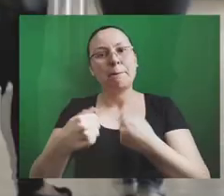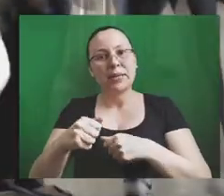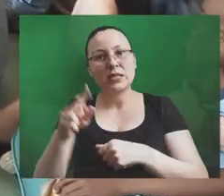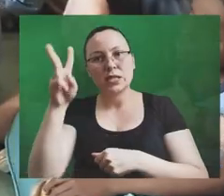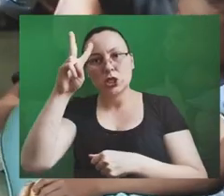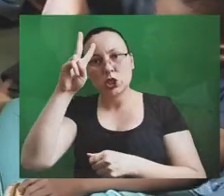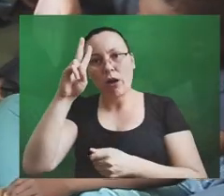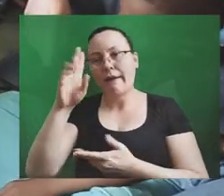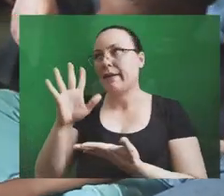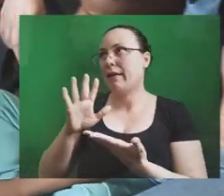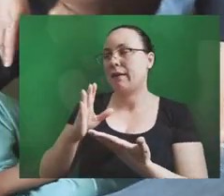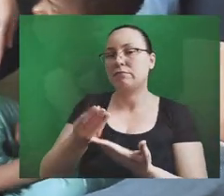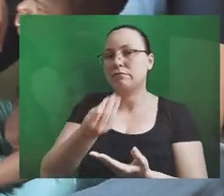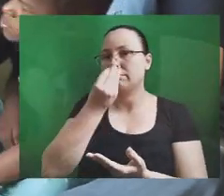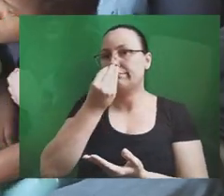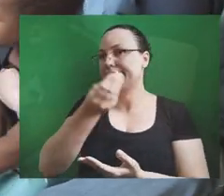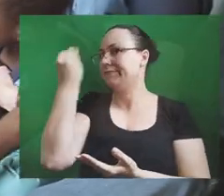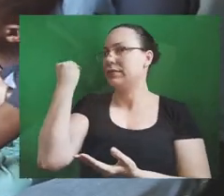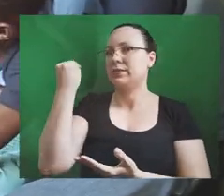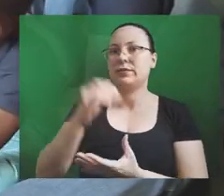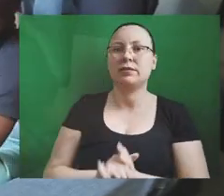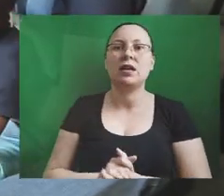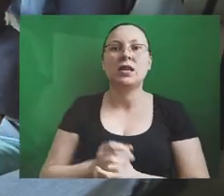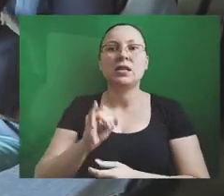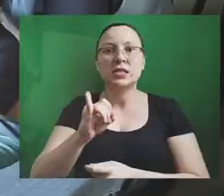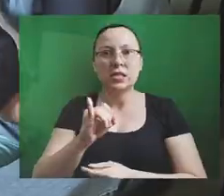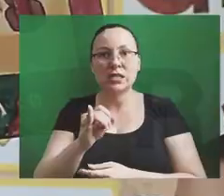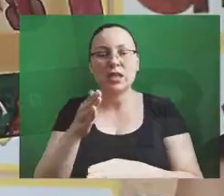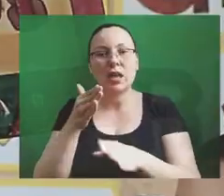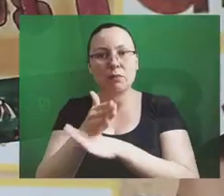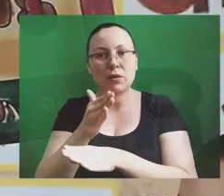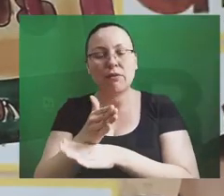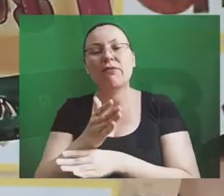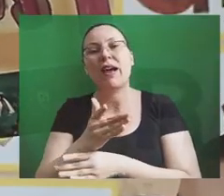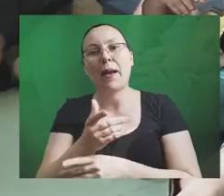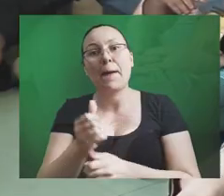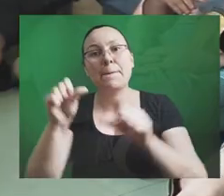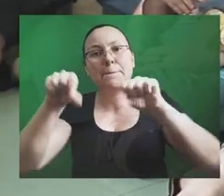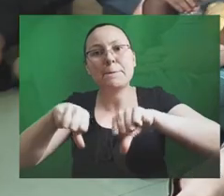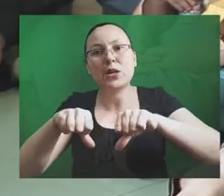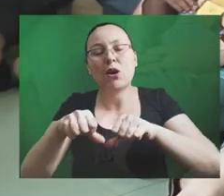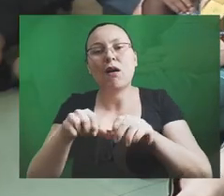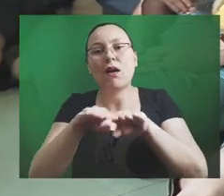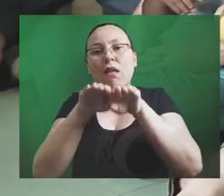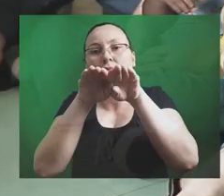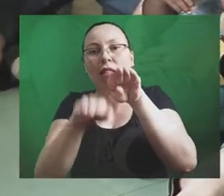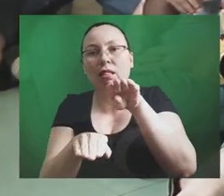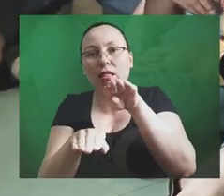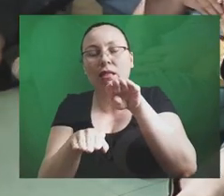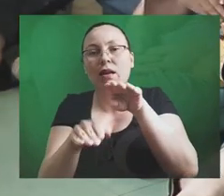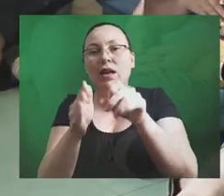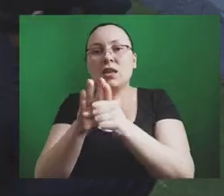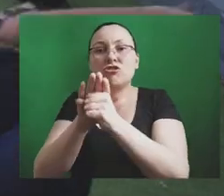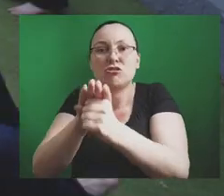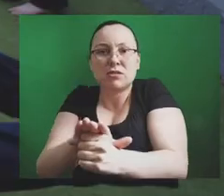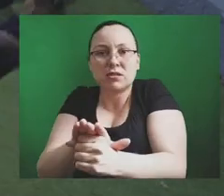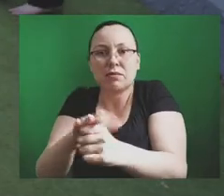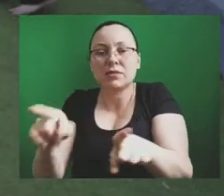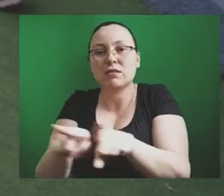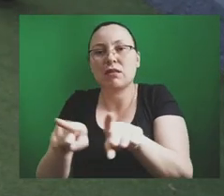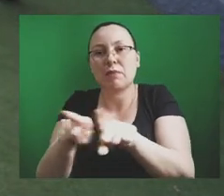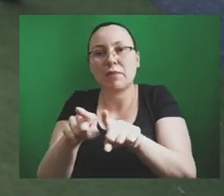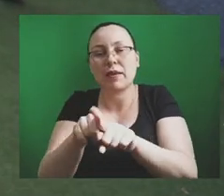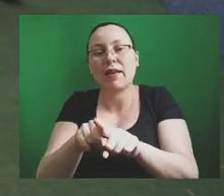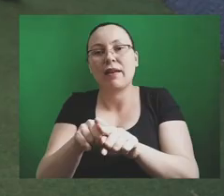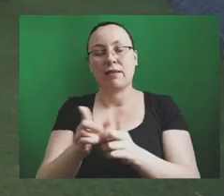uma suposta escolha, o decreto irá intensificar a segregação e a discriminação por meio de ações que impedem a construção